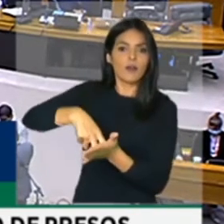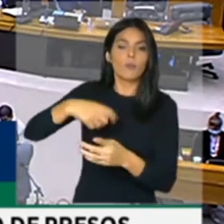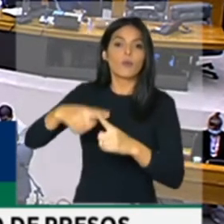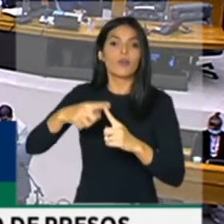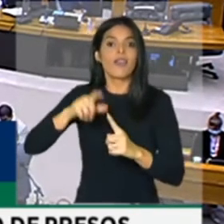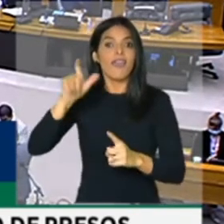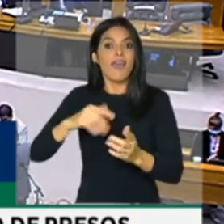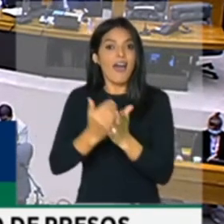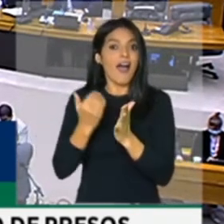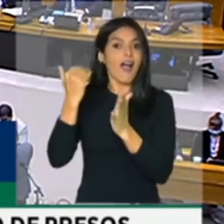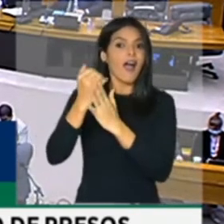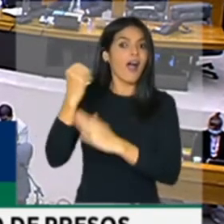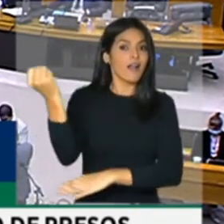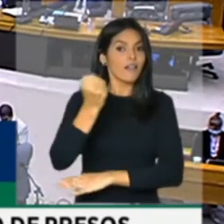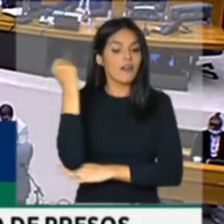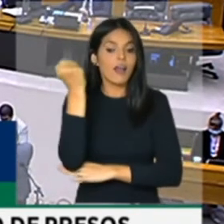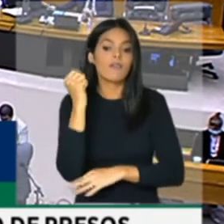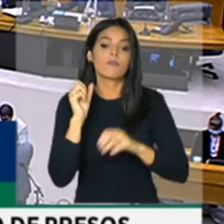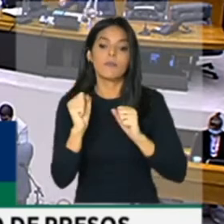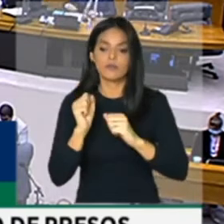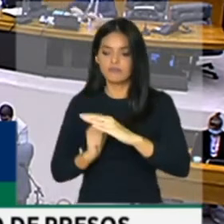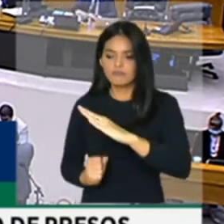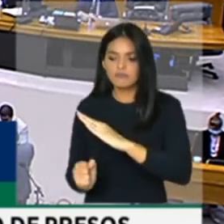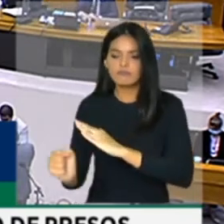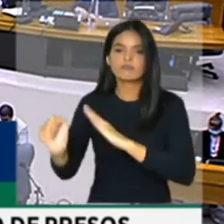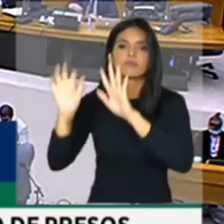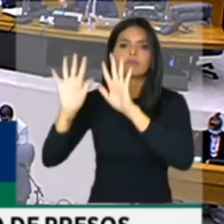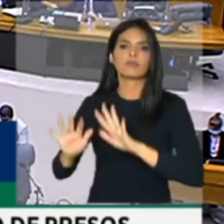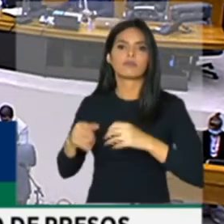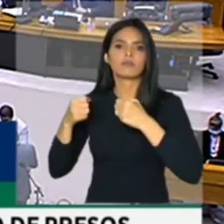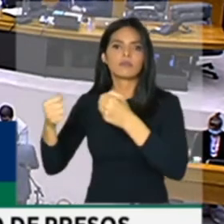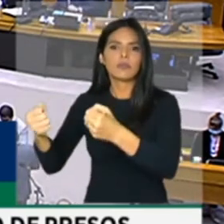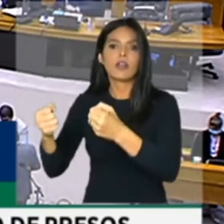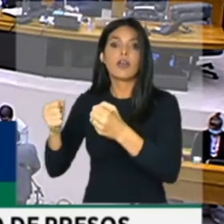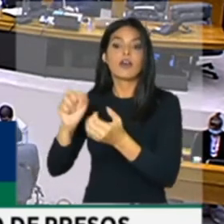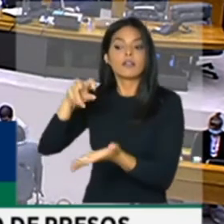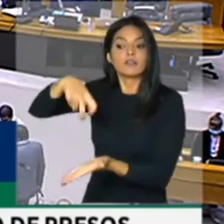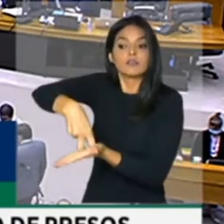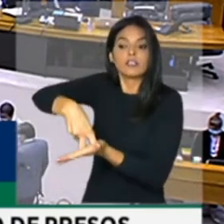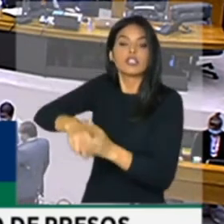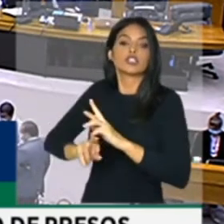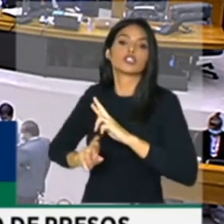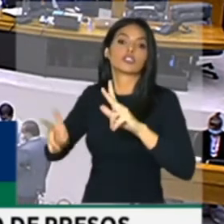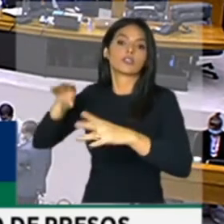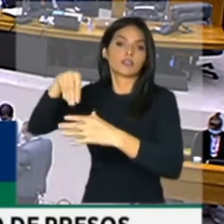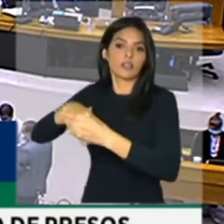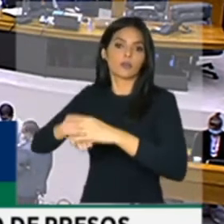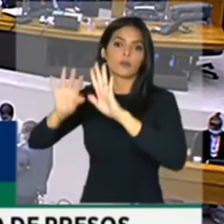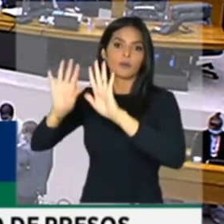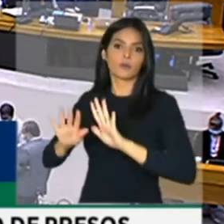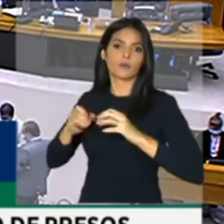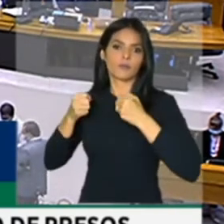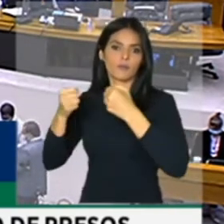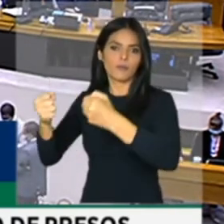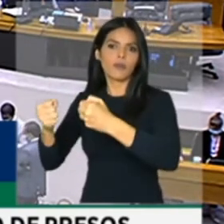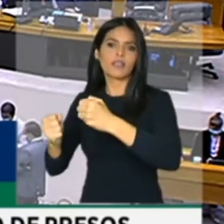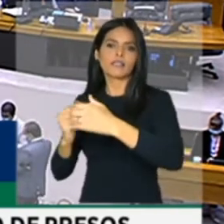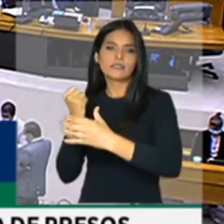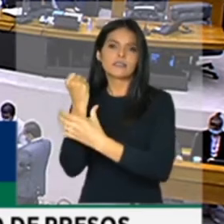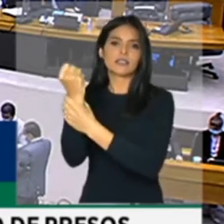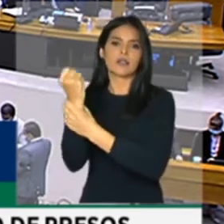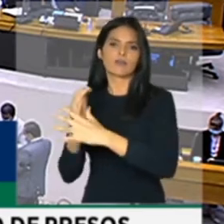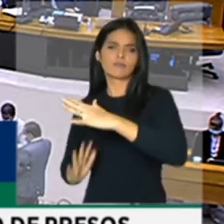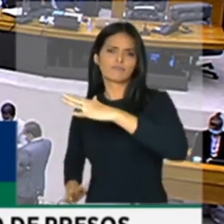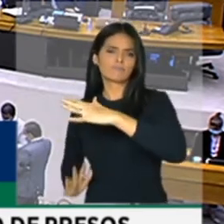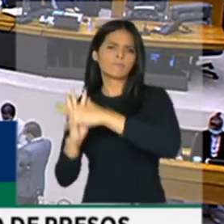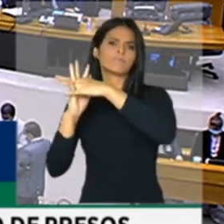segurança pública, possam ir para esse regime disciplinar diferenciado nos presídios de segurança máxima federais.